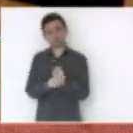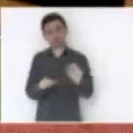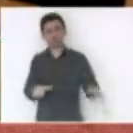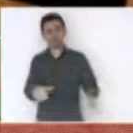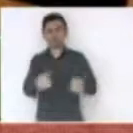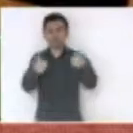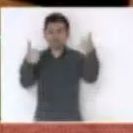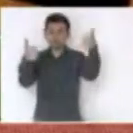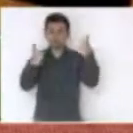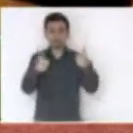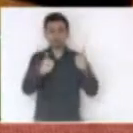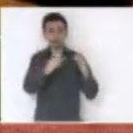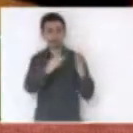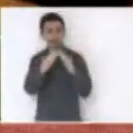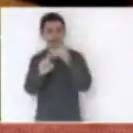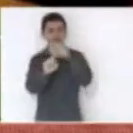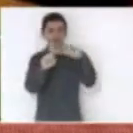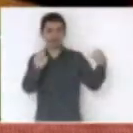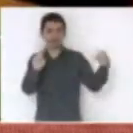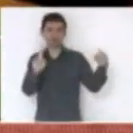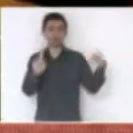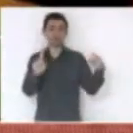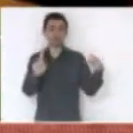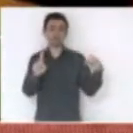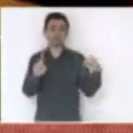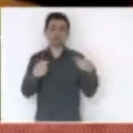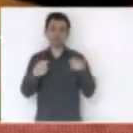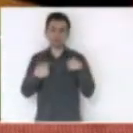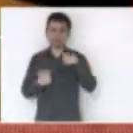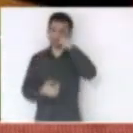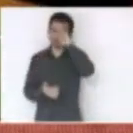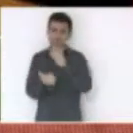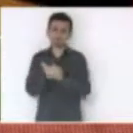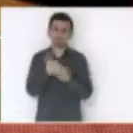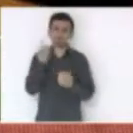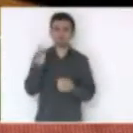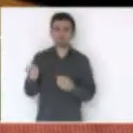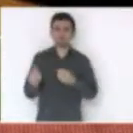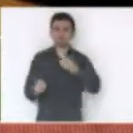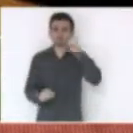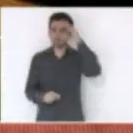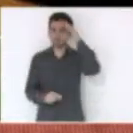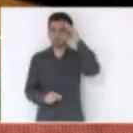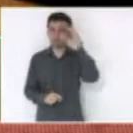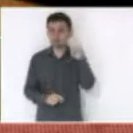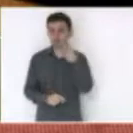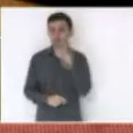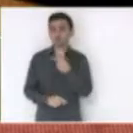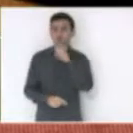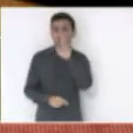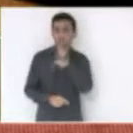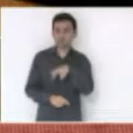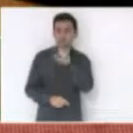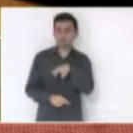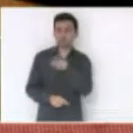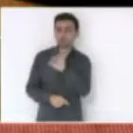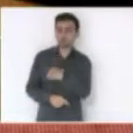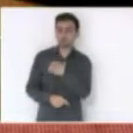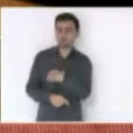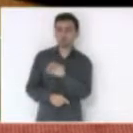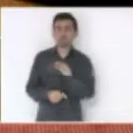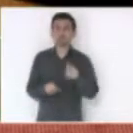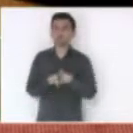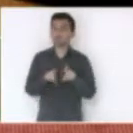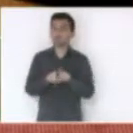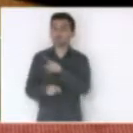redes então eu acredito na palavra do governador que disse você tem razão e acredito também na palavra